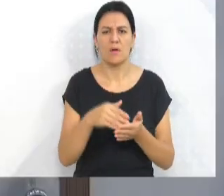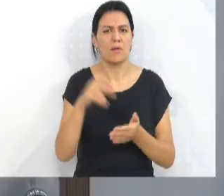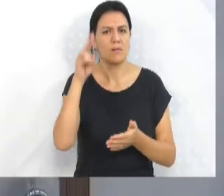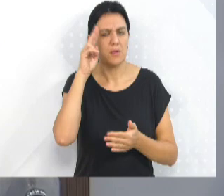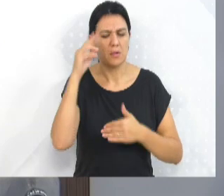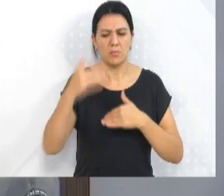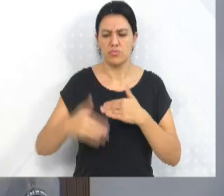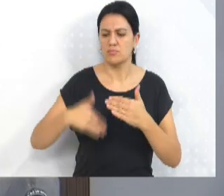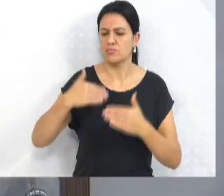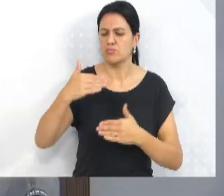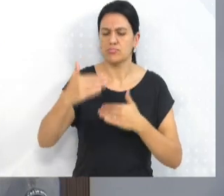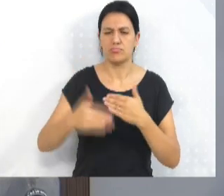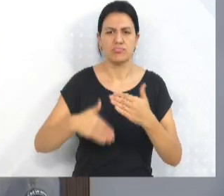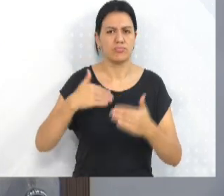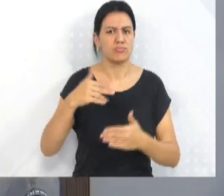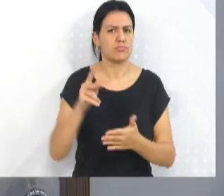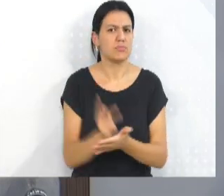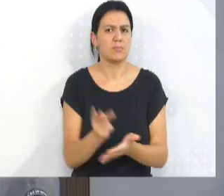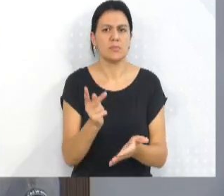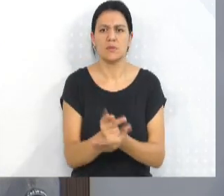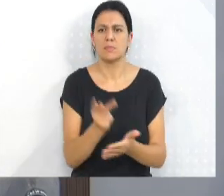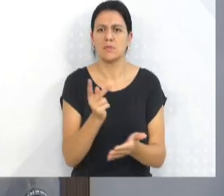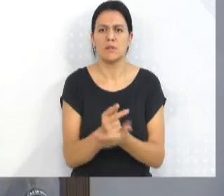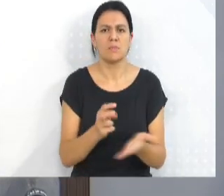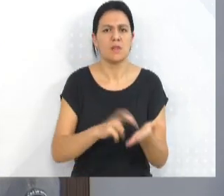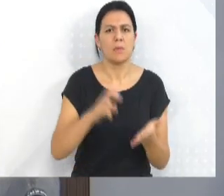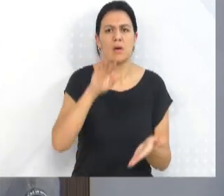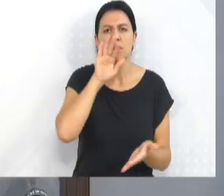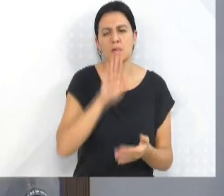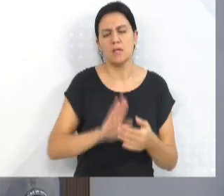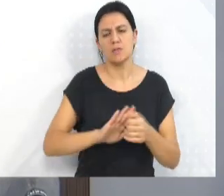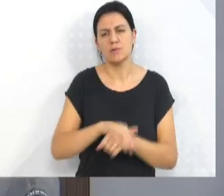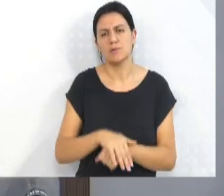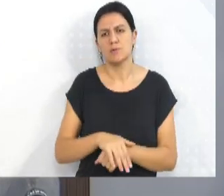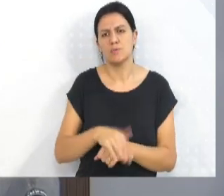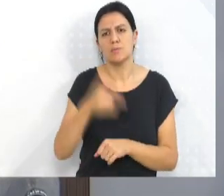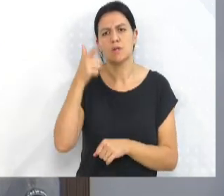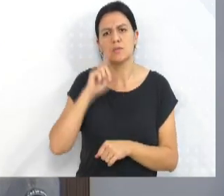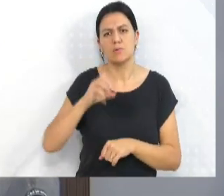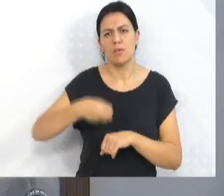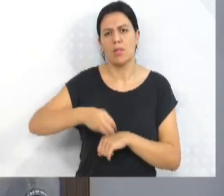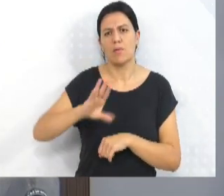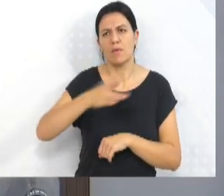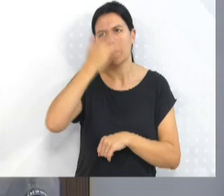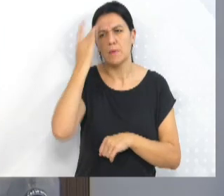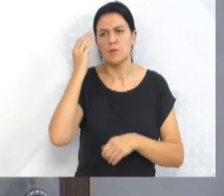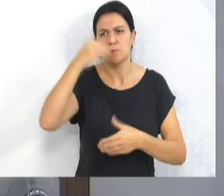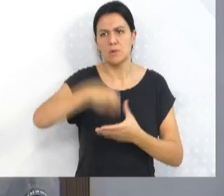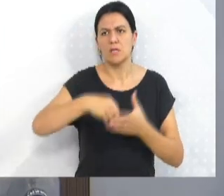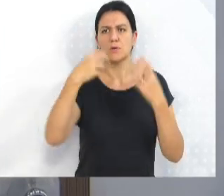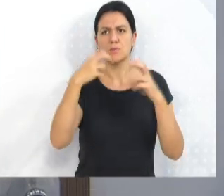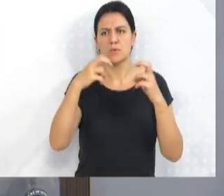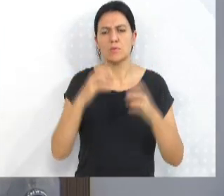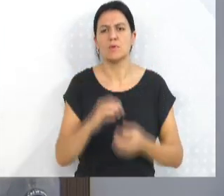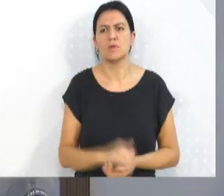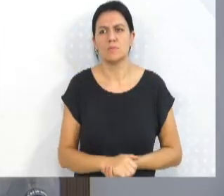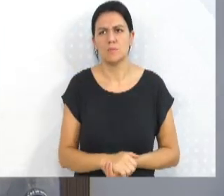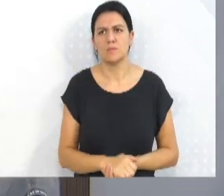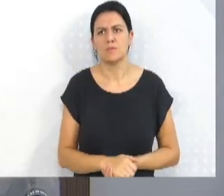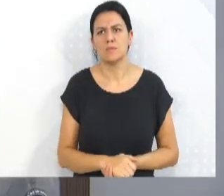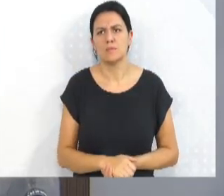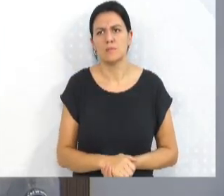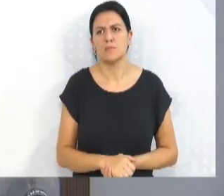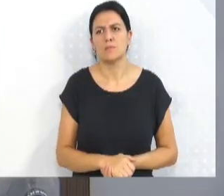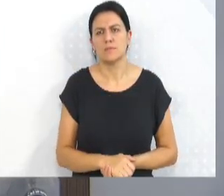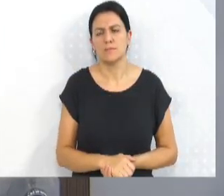à tarde e à noite, trabalhando para bem conduzir o nosso povo e a nossa gente. Com as dificuldades que sabemos que tem, que não é culpa